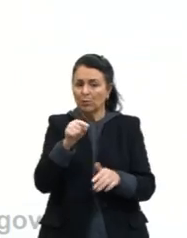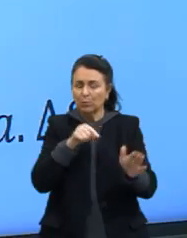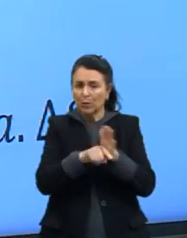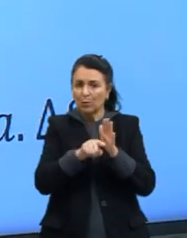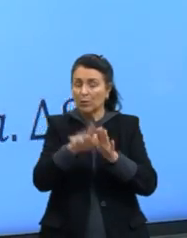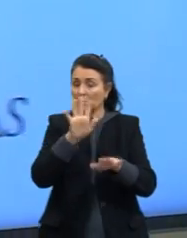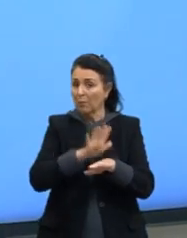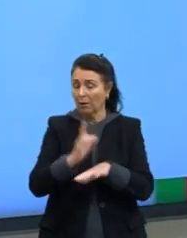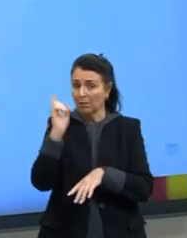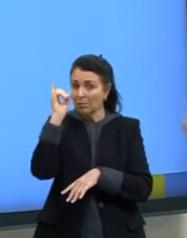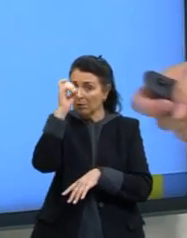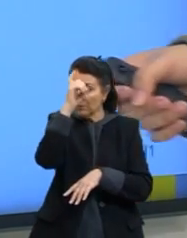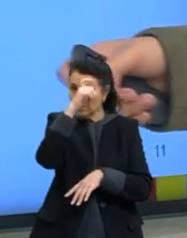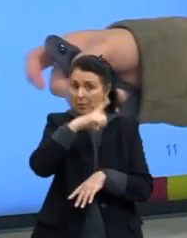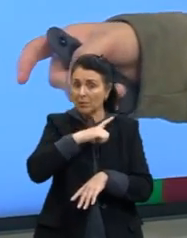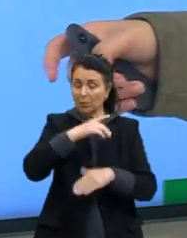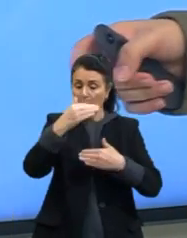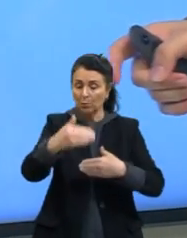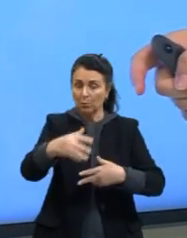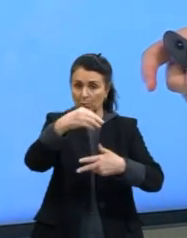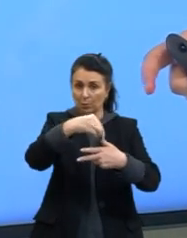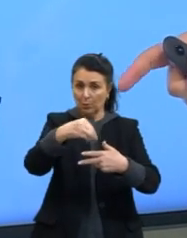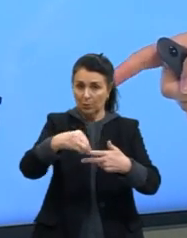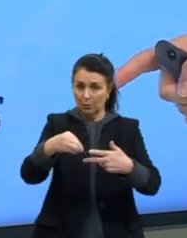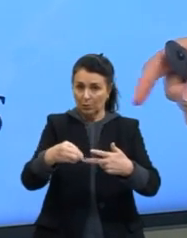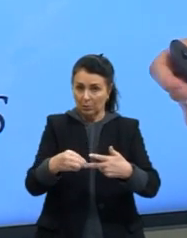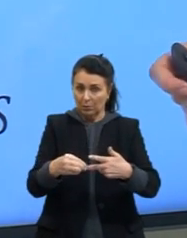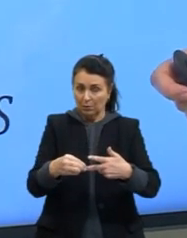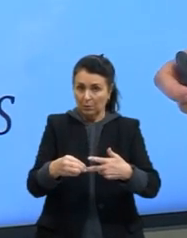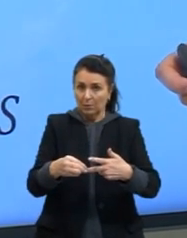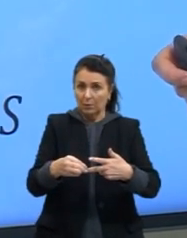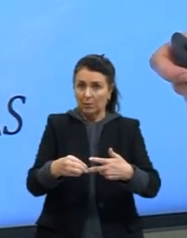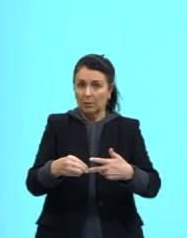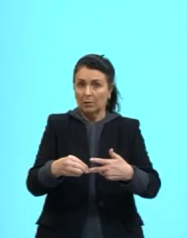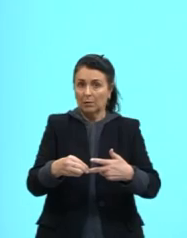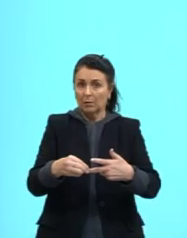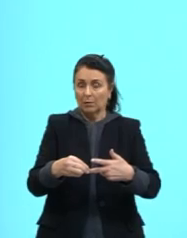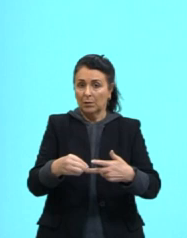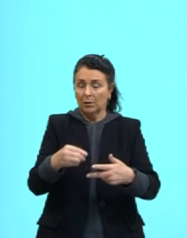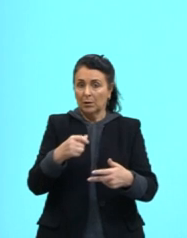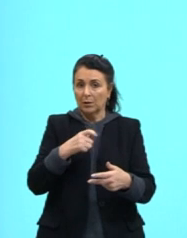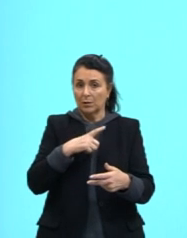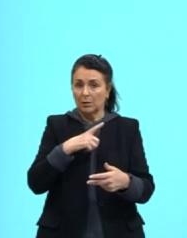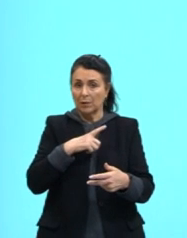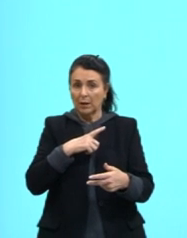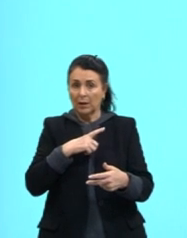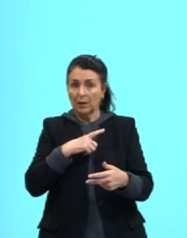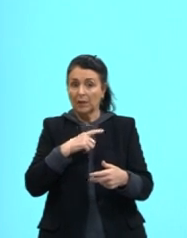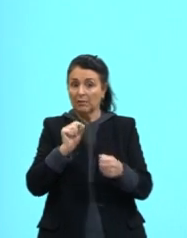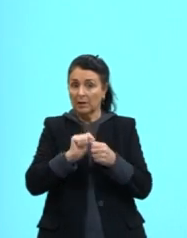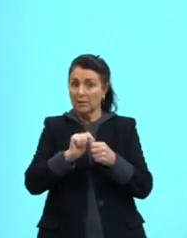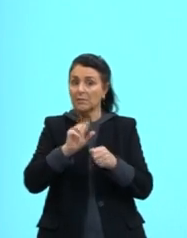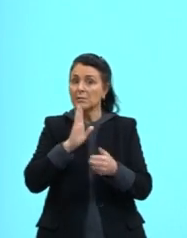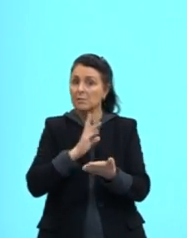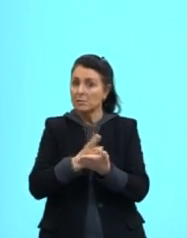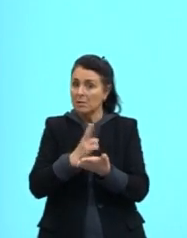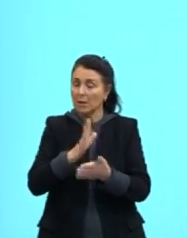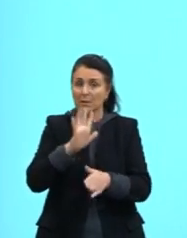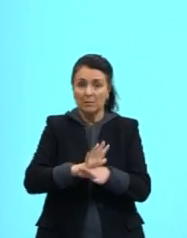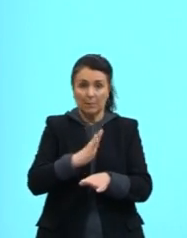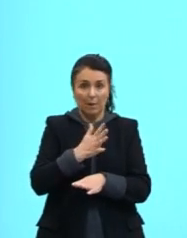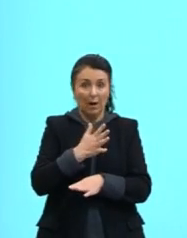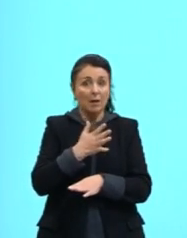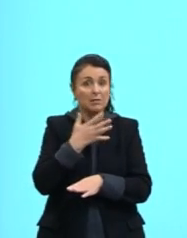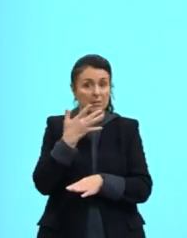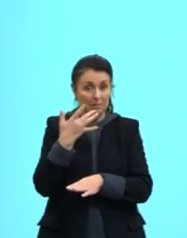difíceis do Enem. E a gente tem que prezar as questões mais fáceis. Mas, claro, né, gente?